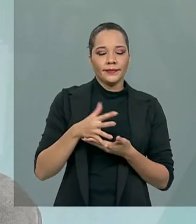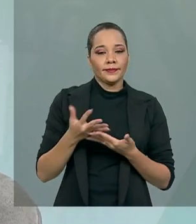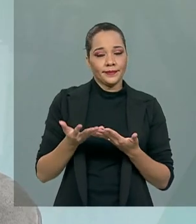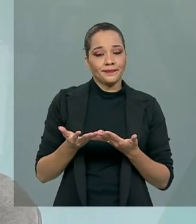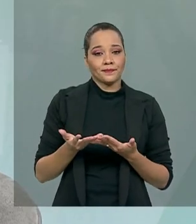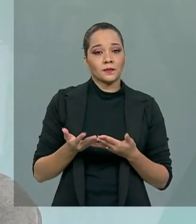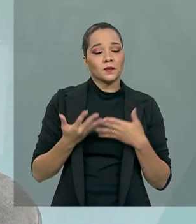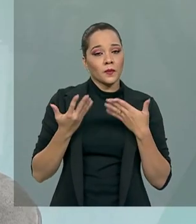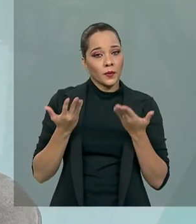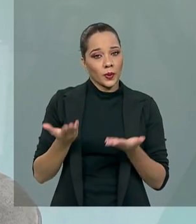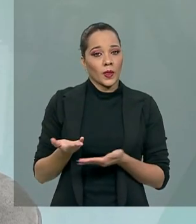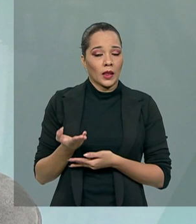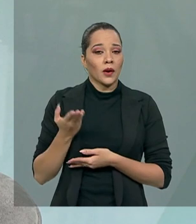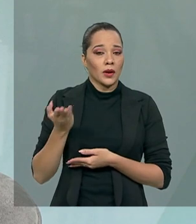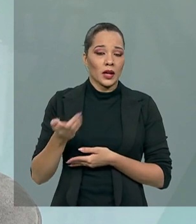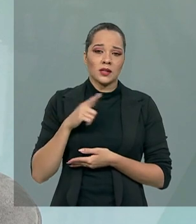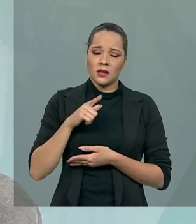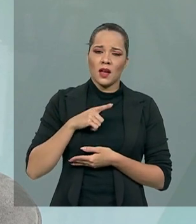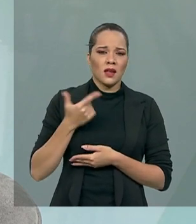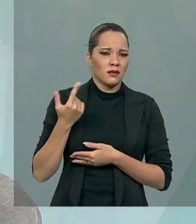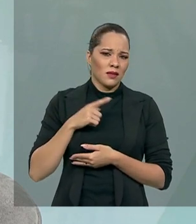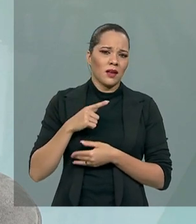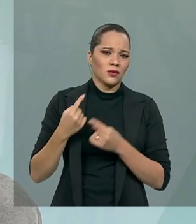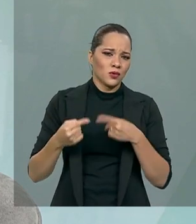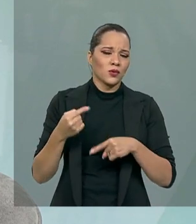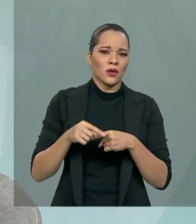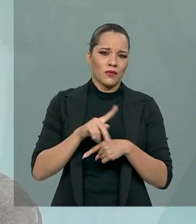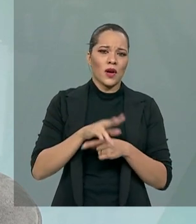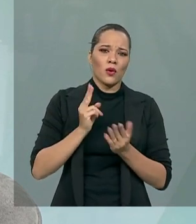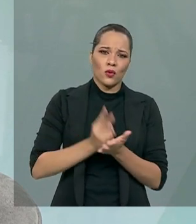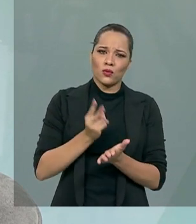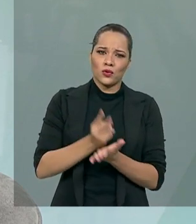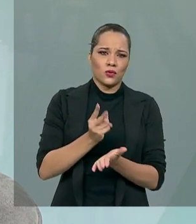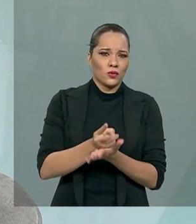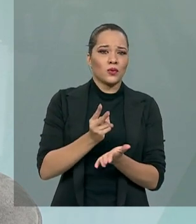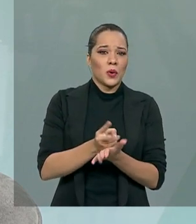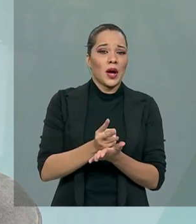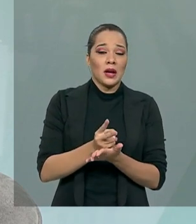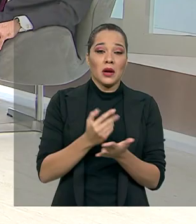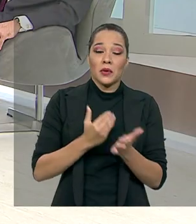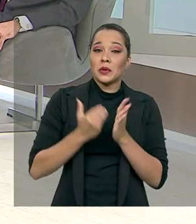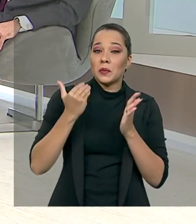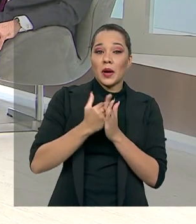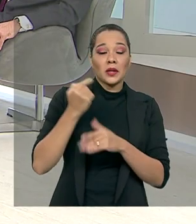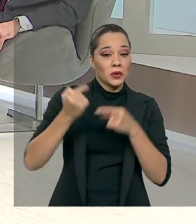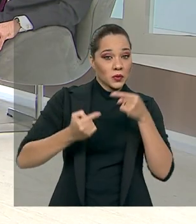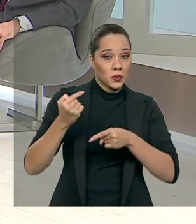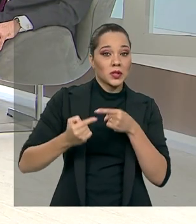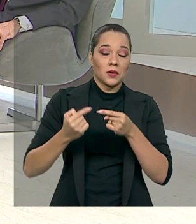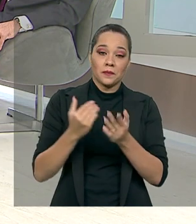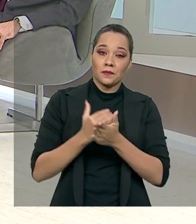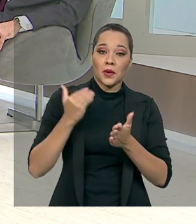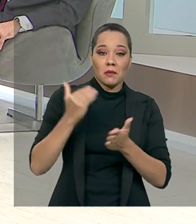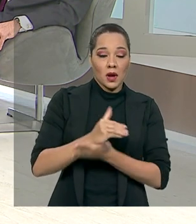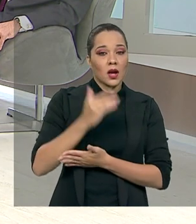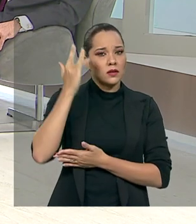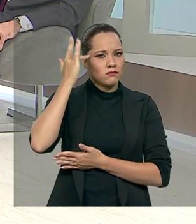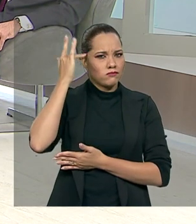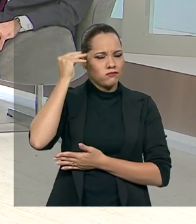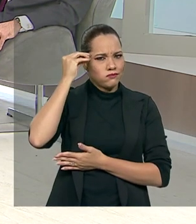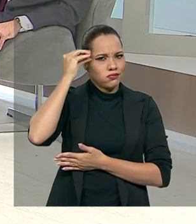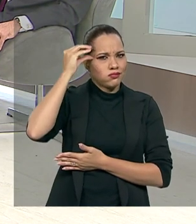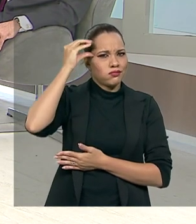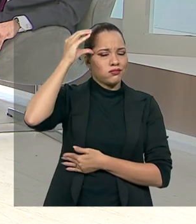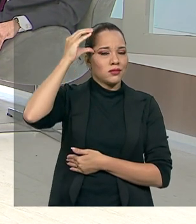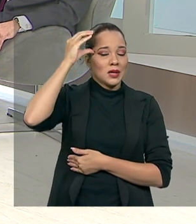Então, elas estão acontecendo e vão continuar acontecendo, quanto mais discussão, mais amadurecimento. Então,